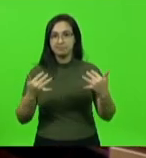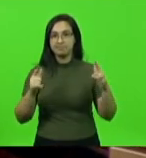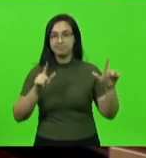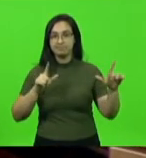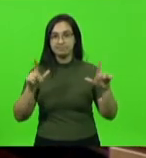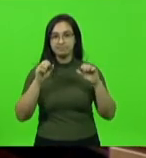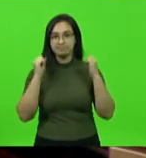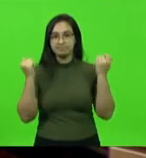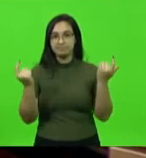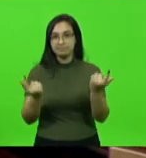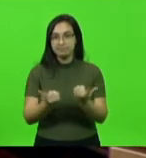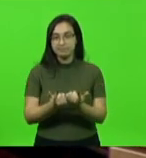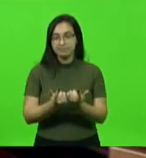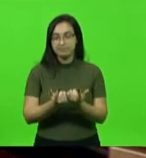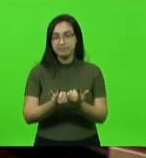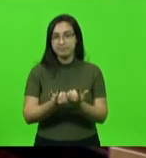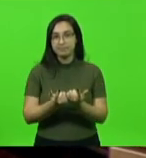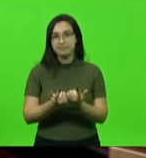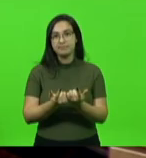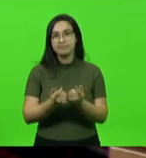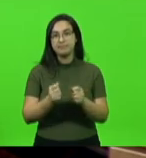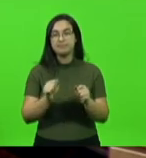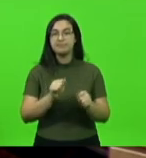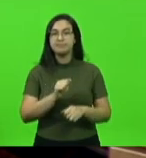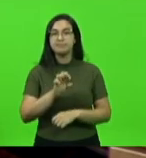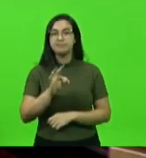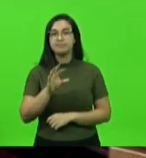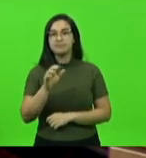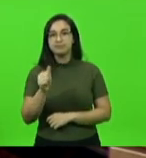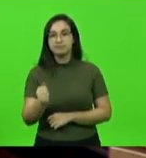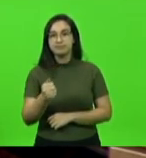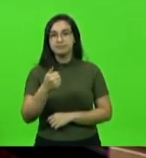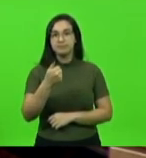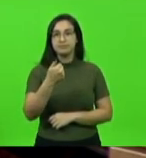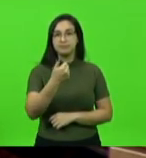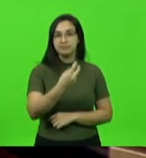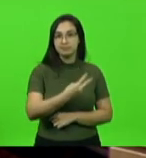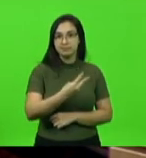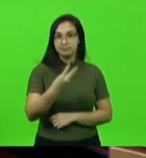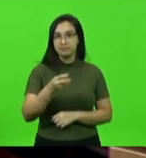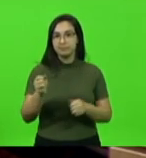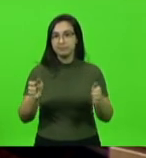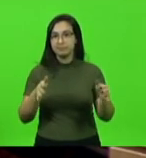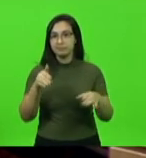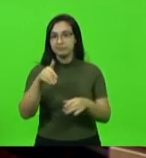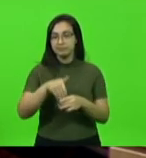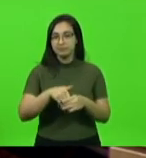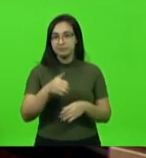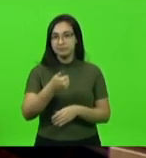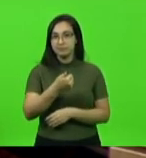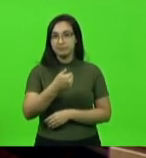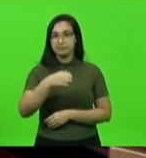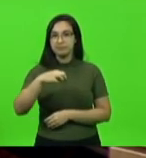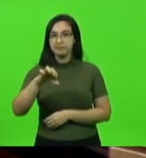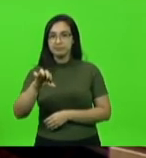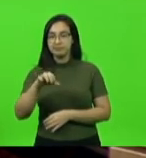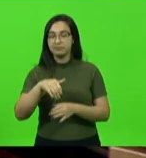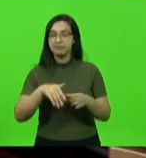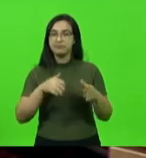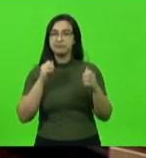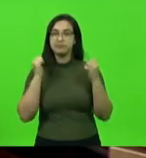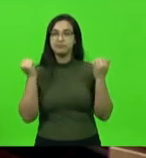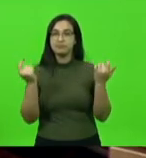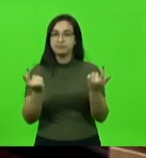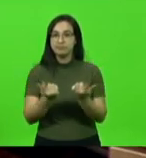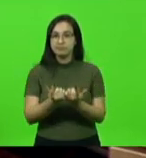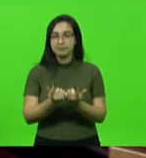Ata da centésima, décima terceira sessão ordinária da terceira sessão legislativa da décima nona legislatura da Assembleia Legislativa do